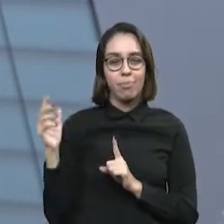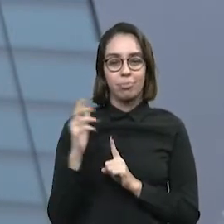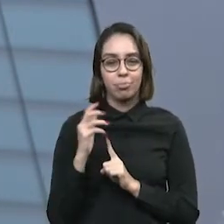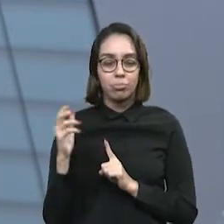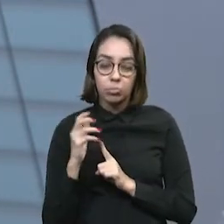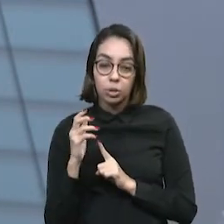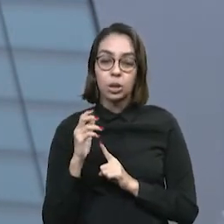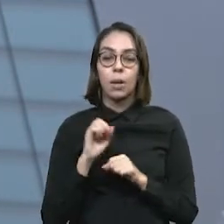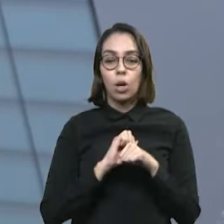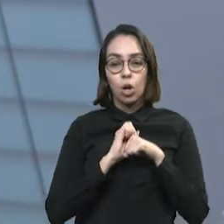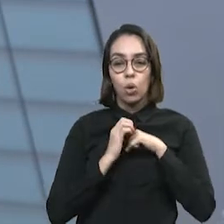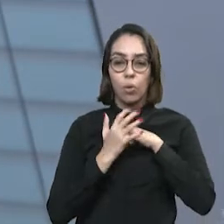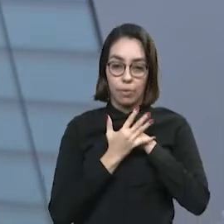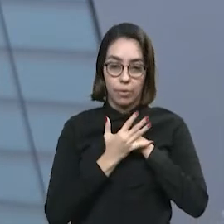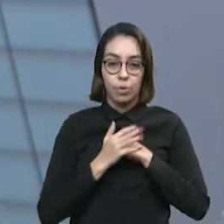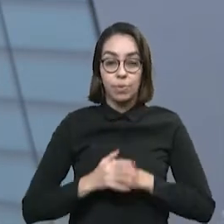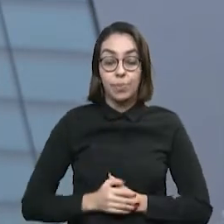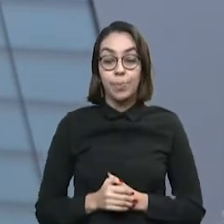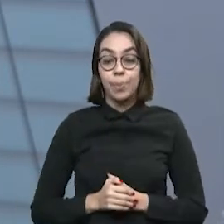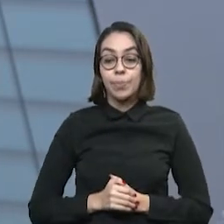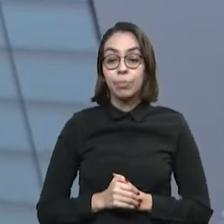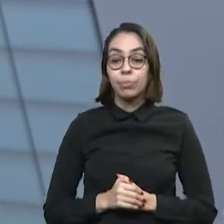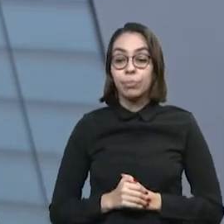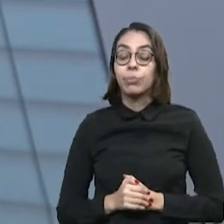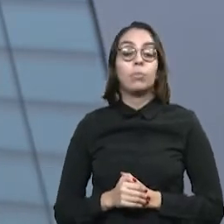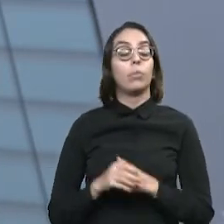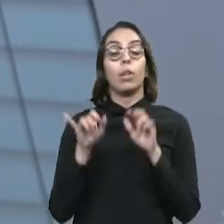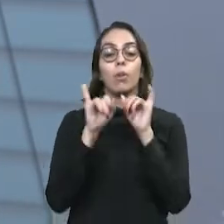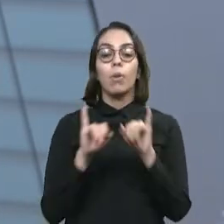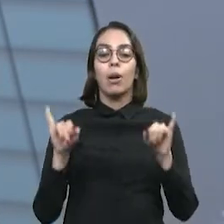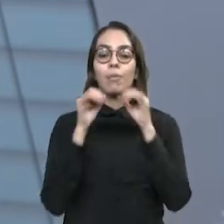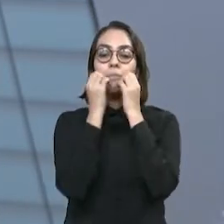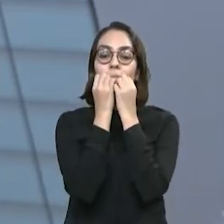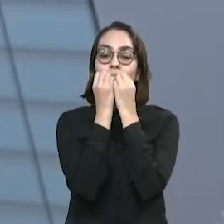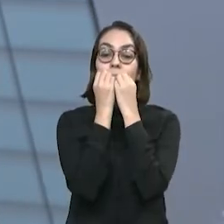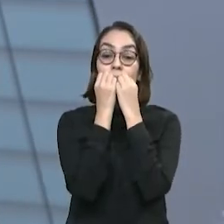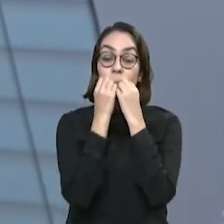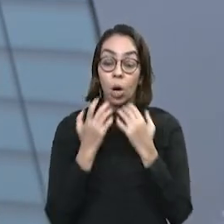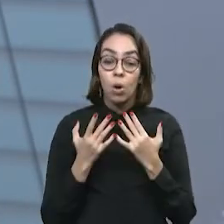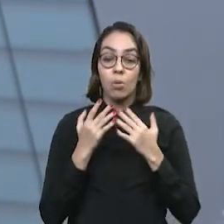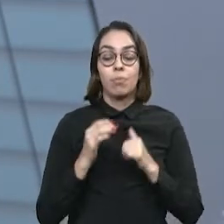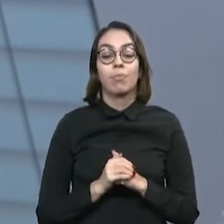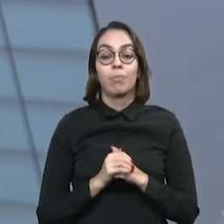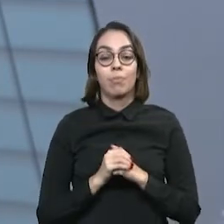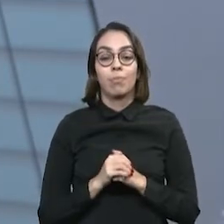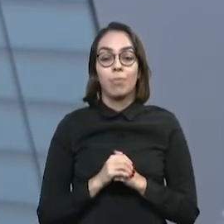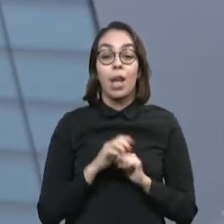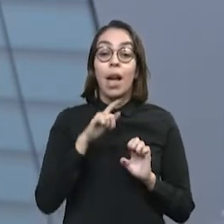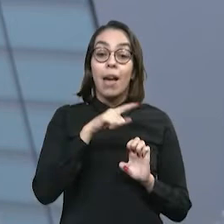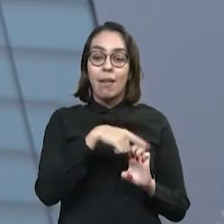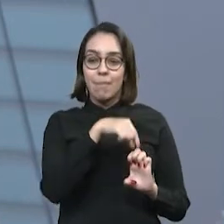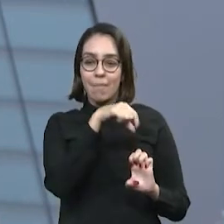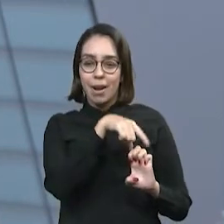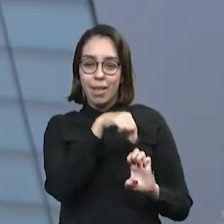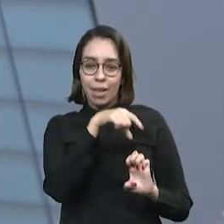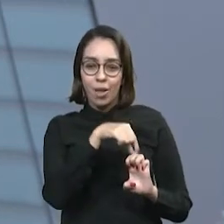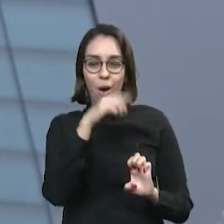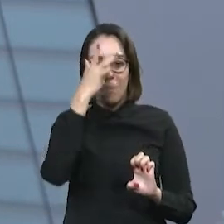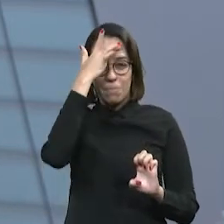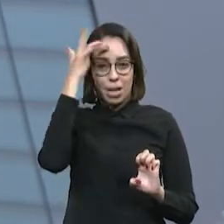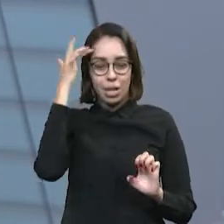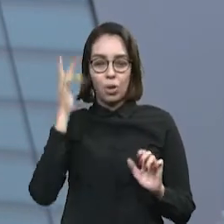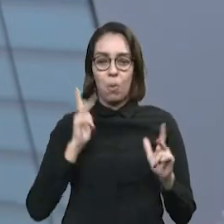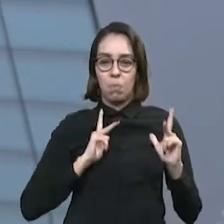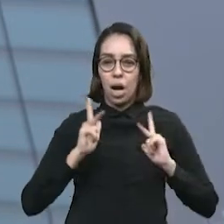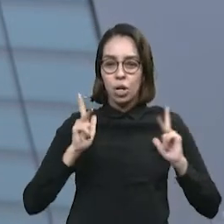processo da pandemia. A boa notícia é que os microempreendedores individuais afetados